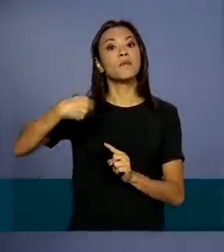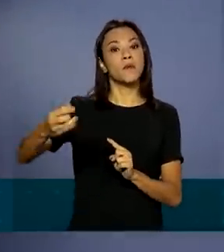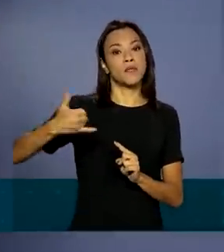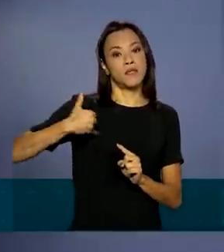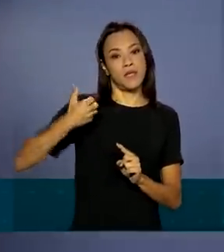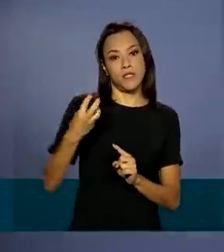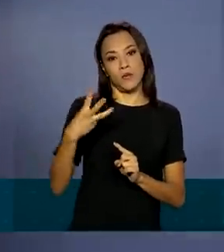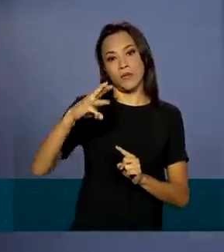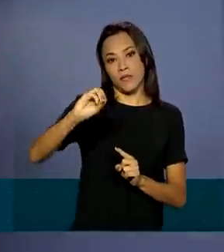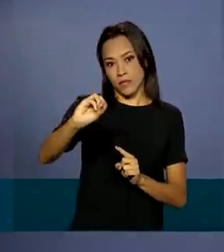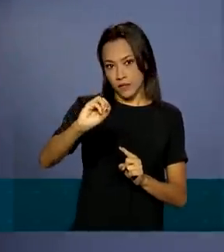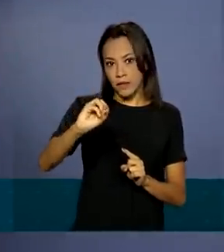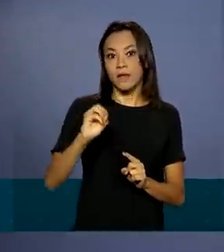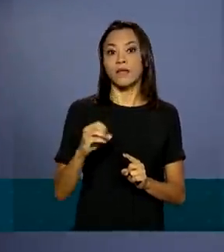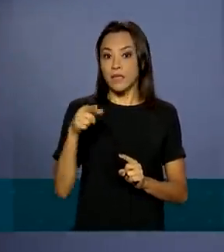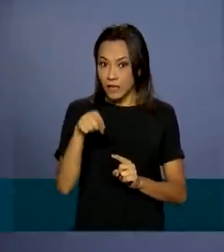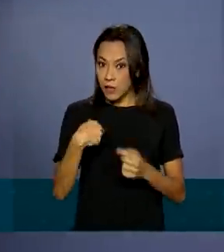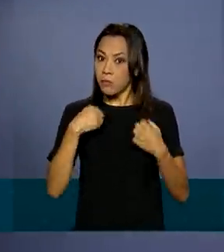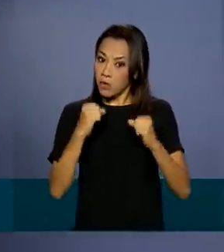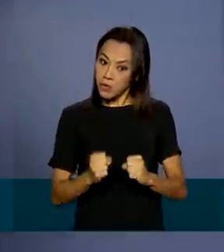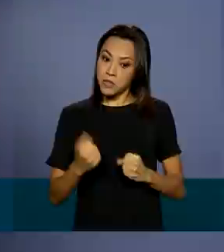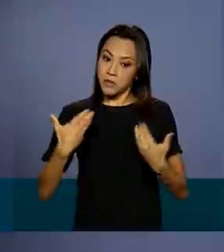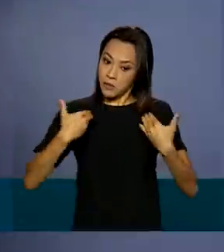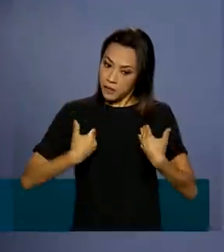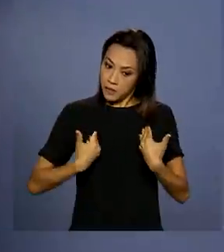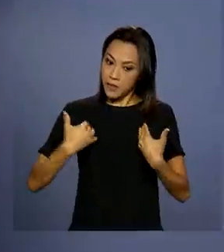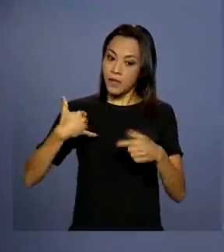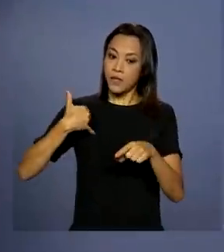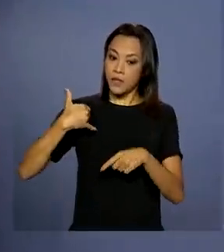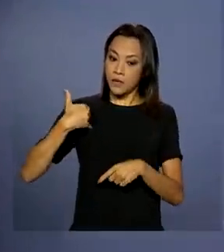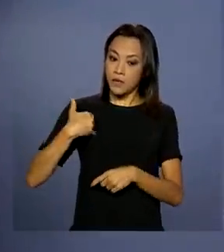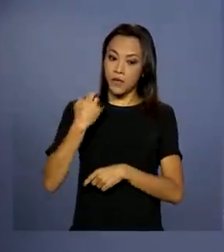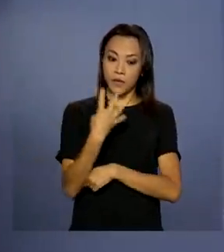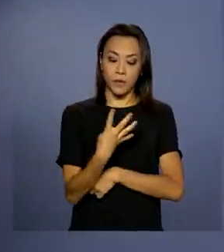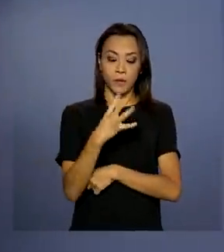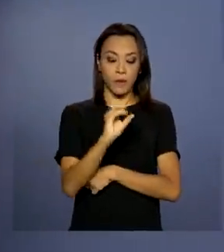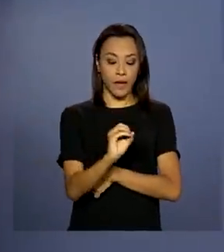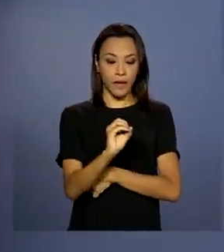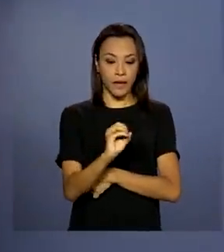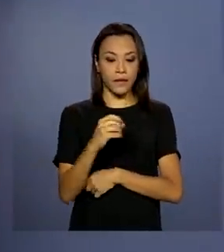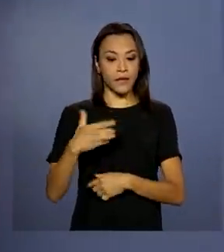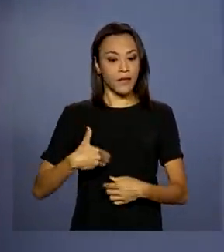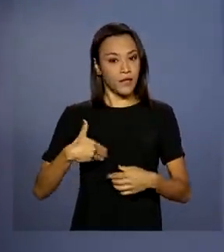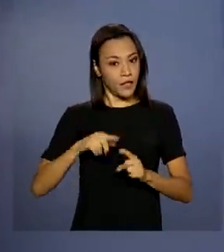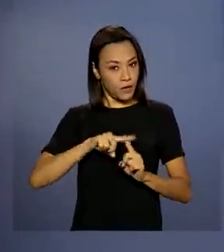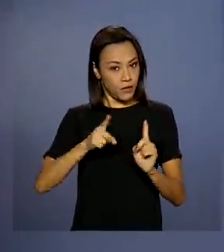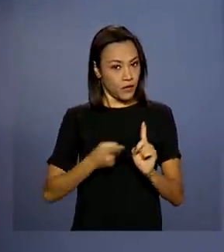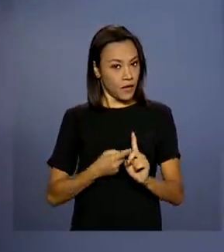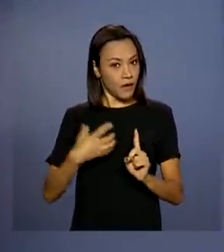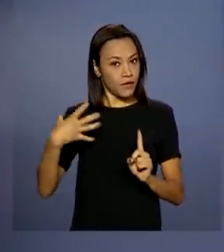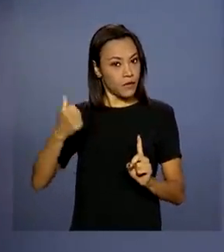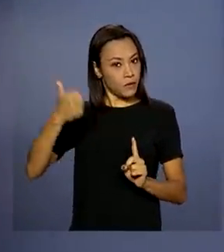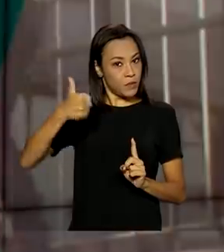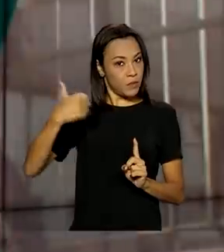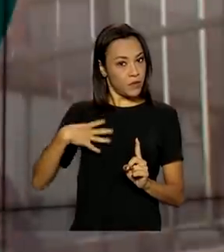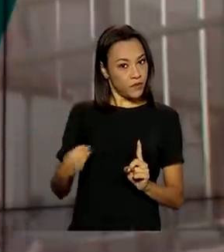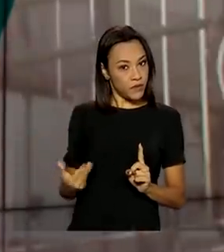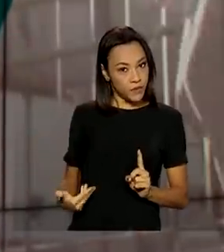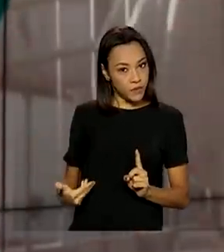Neste caso, posso dar o meu exemplo. Tenho 40 anos e estou grávida do primeiro filho.